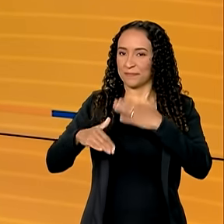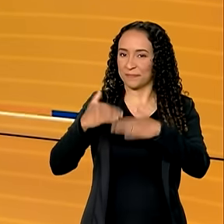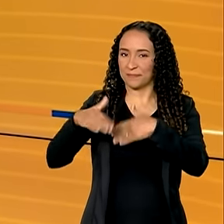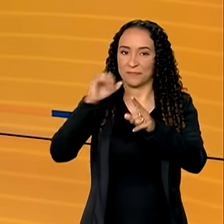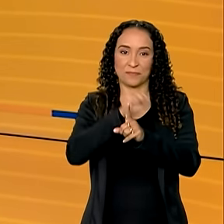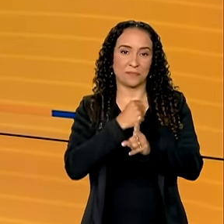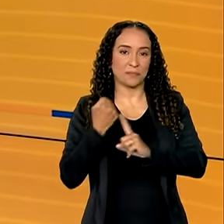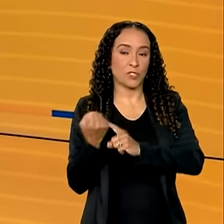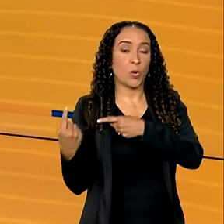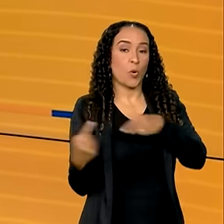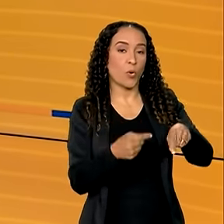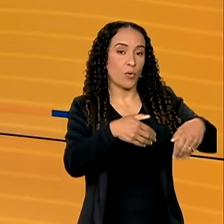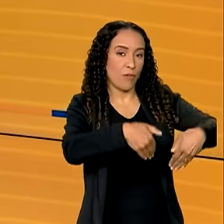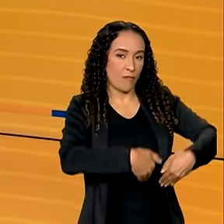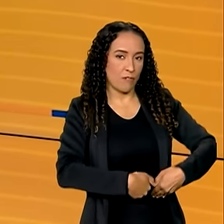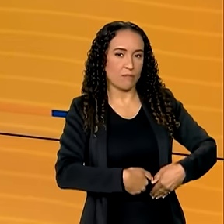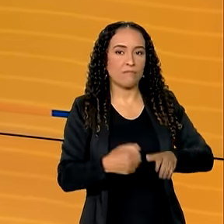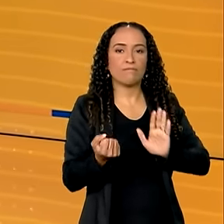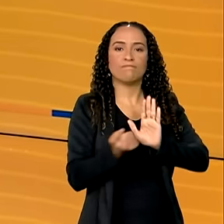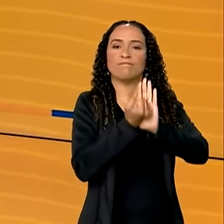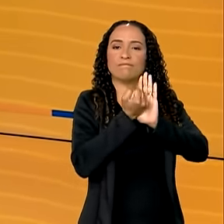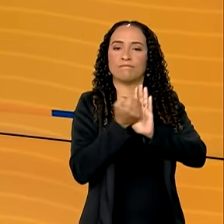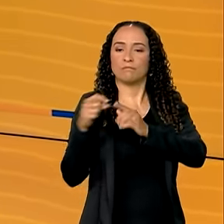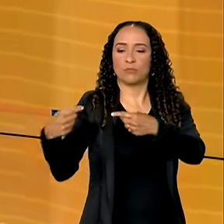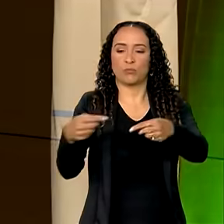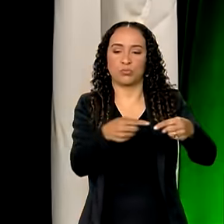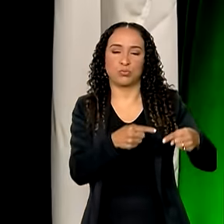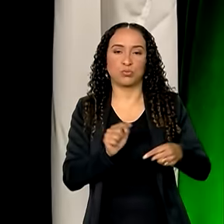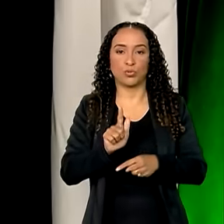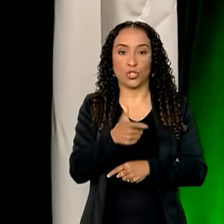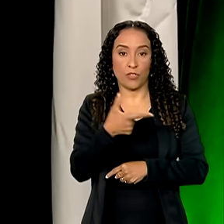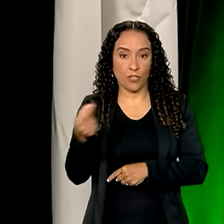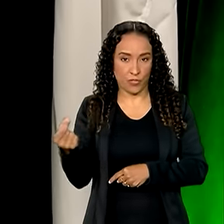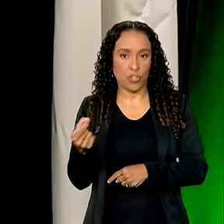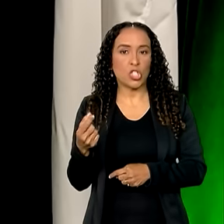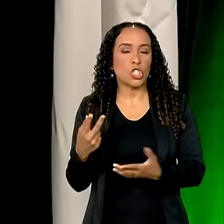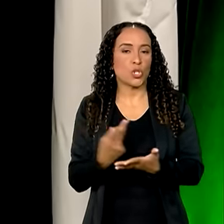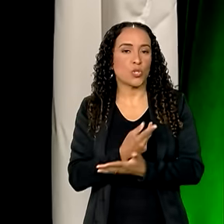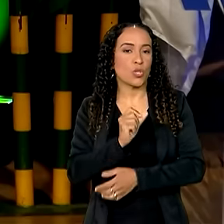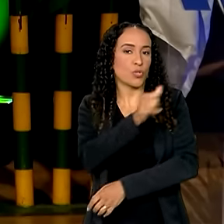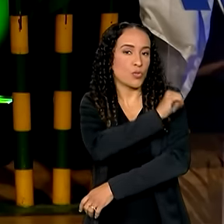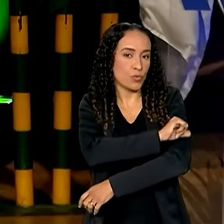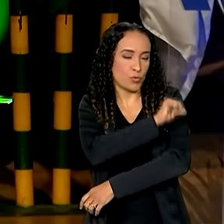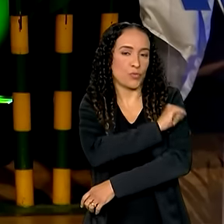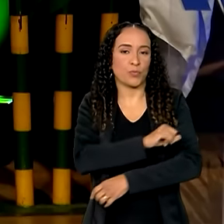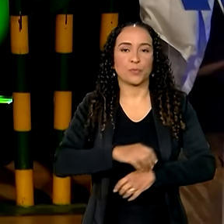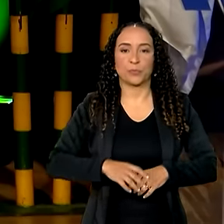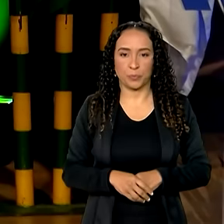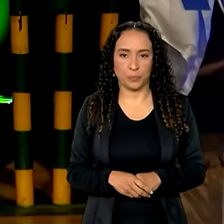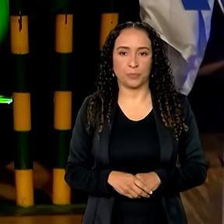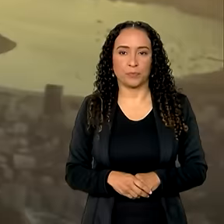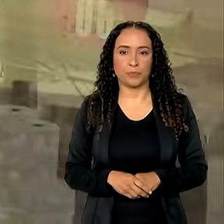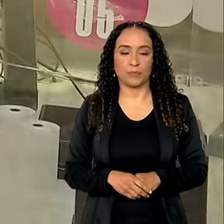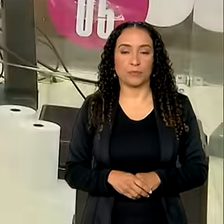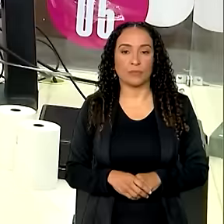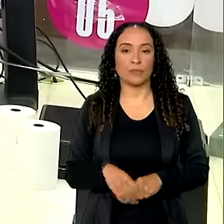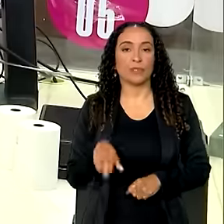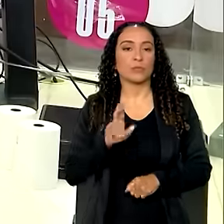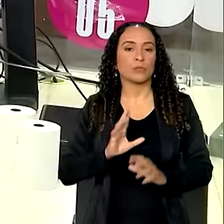Desenvolvimento social e combate à fome marcam os debates do G20 que acontecem no Rio de Janeiro.